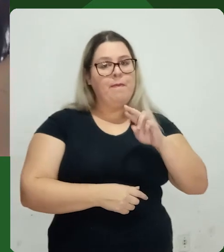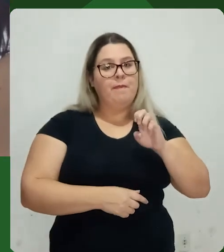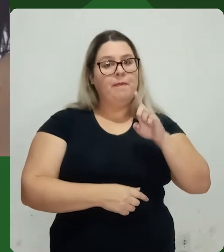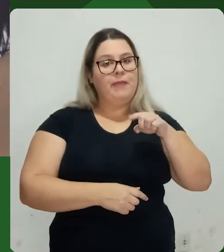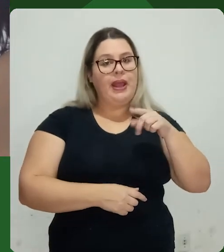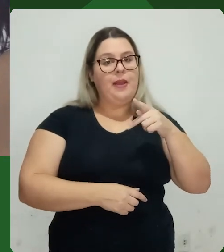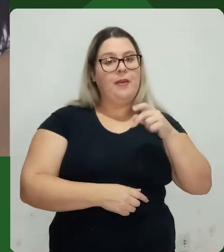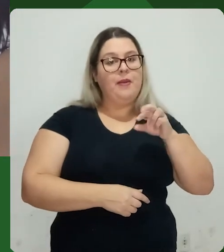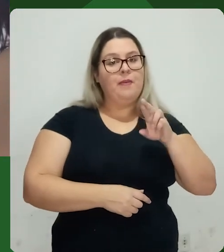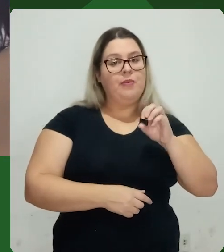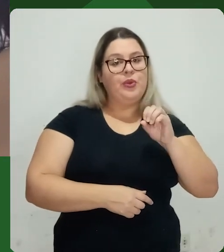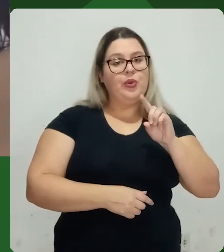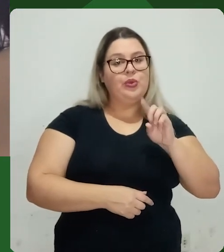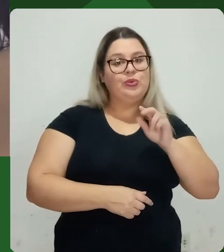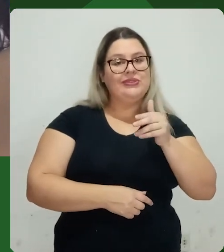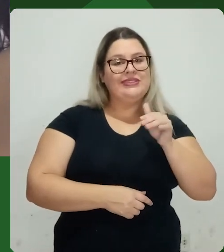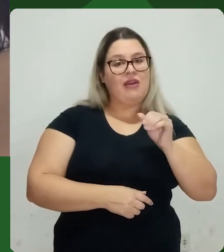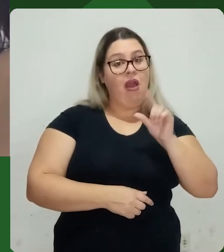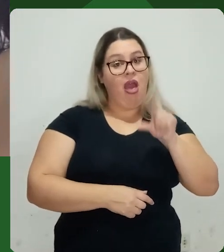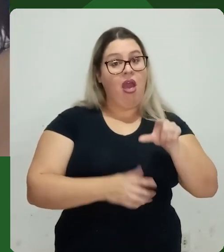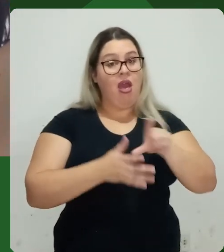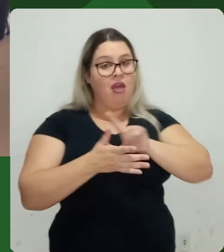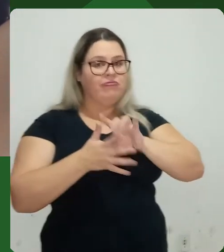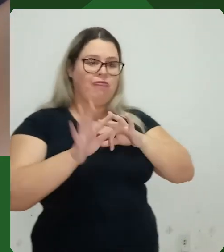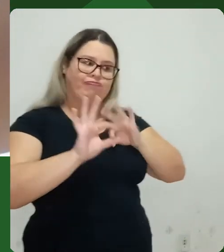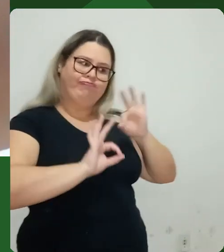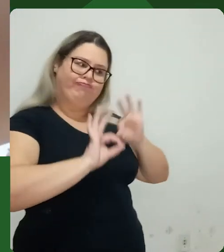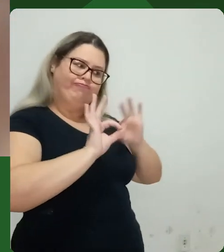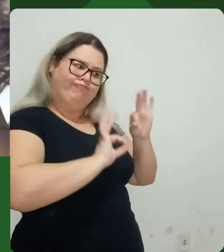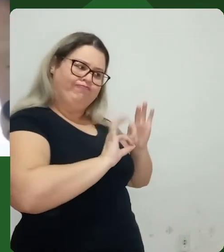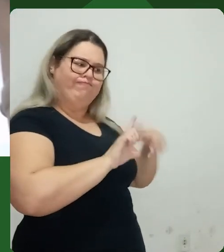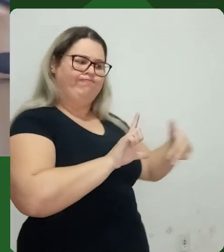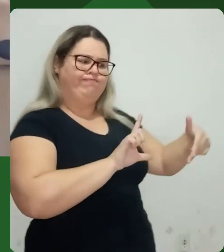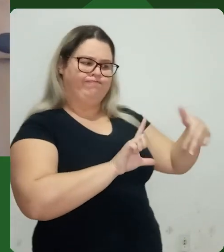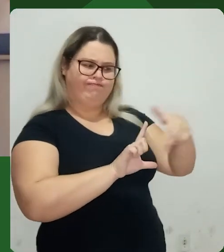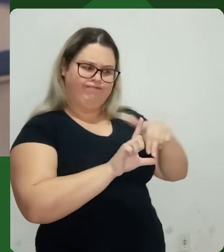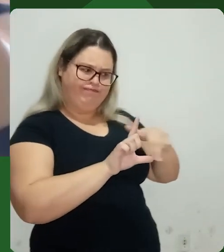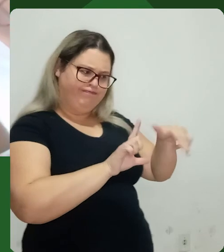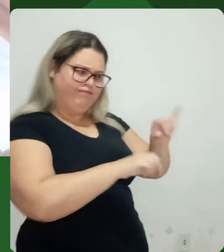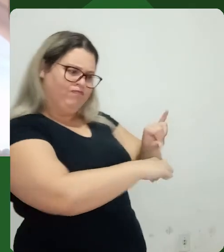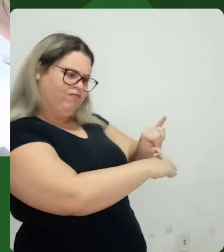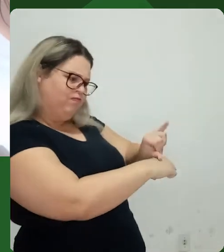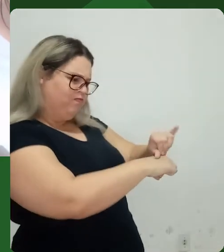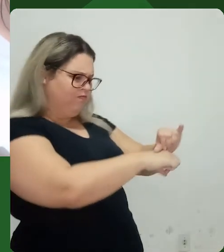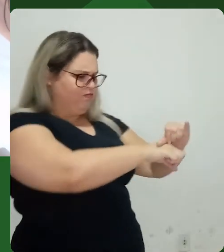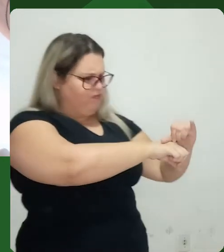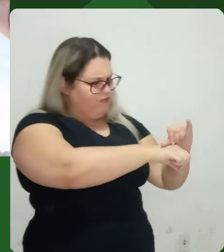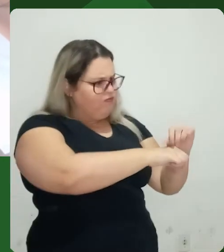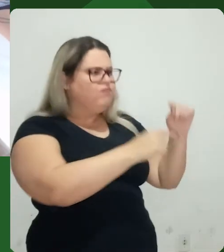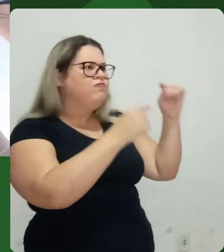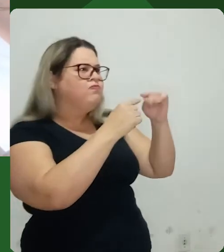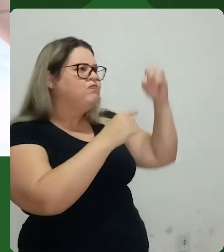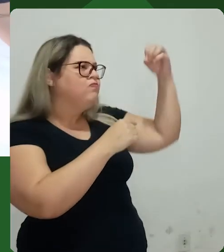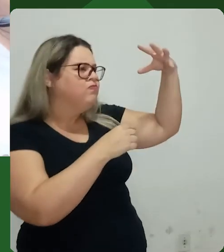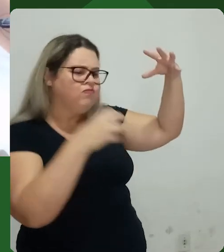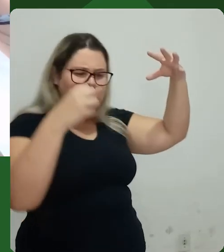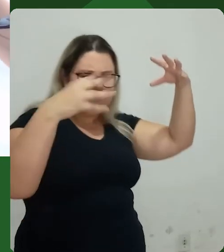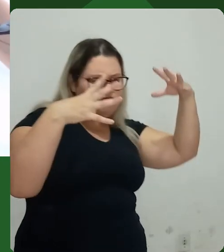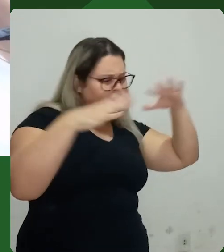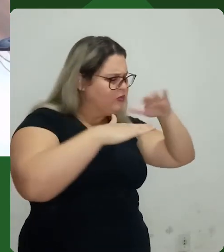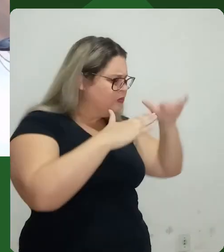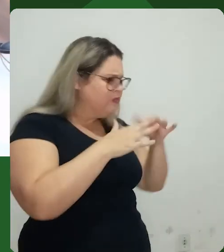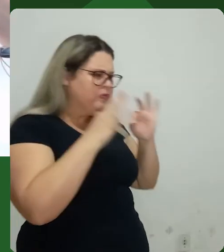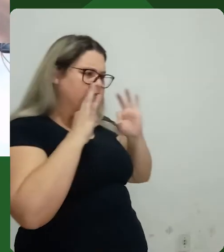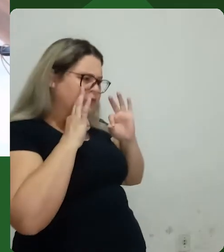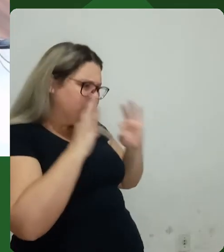Eu tava fazendo a etapa de pré-produção, que é a etapa em que a gente prepara tudo. a gente pensa no conceito da fotografia, a gente monta a nossa rede fotográfica, gente